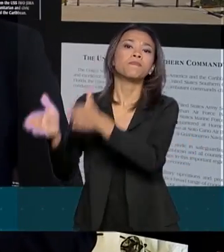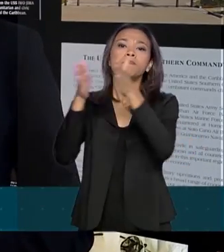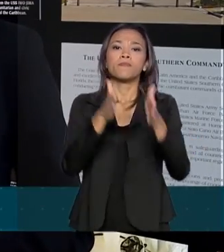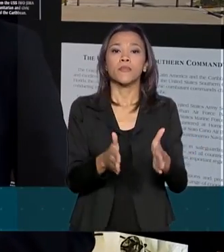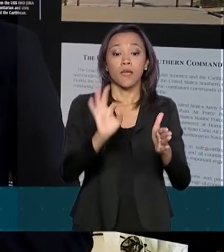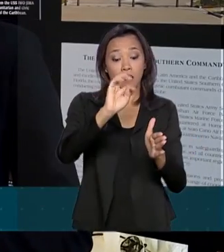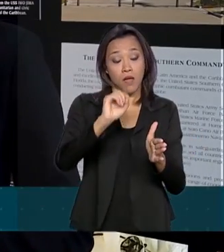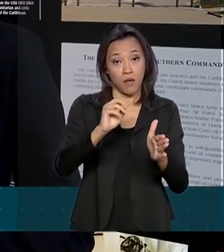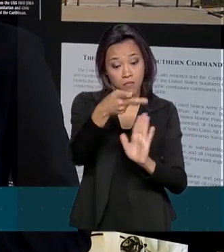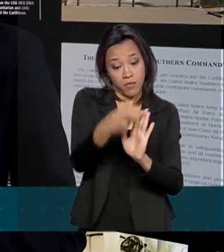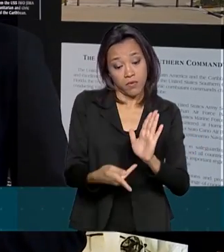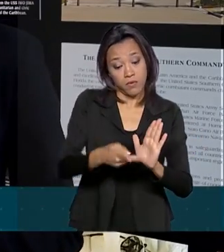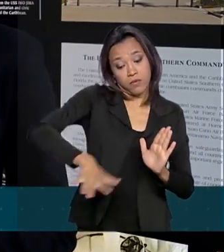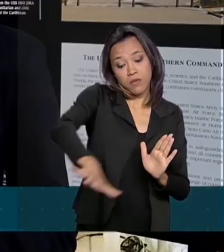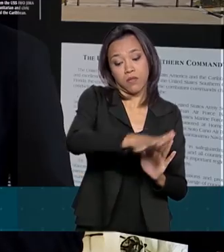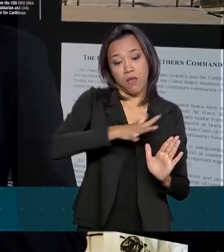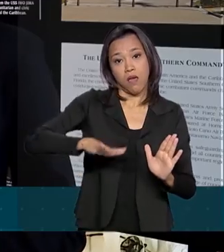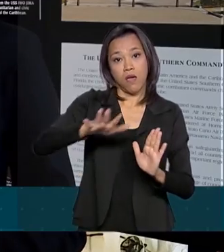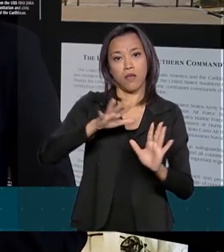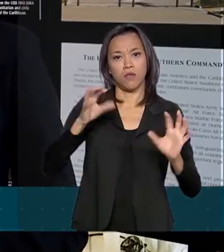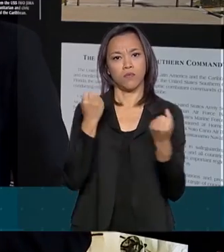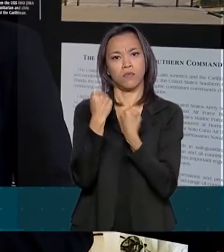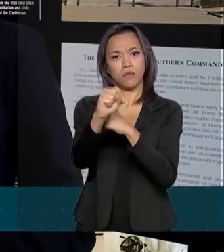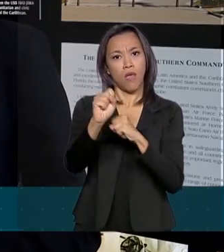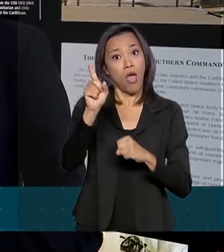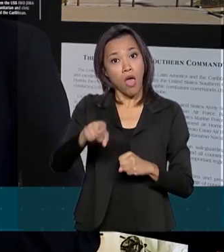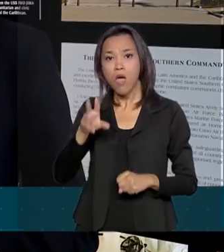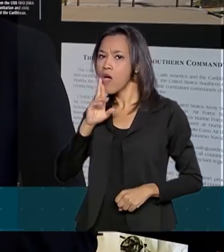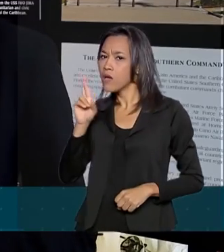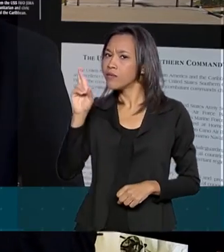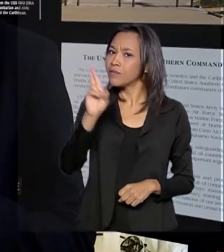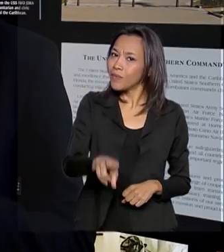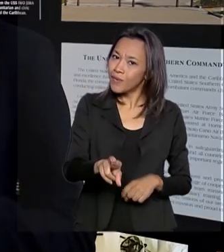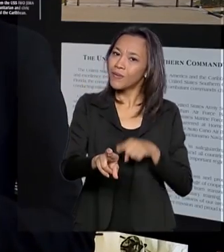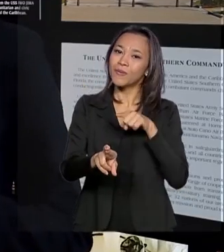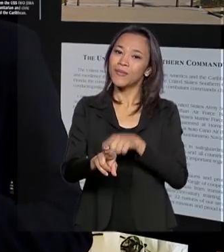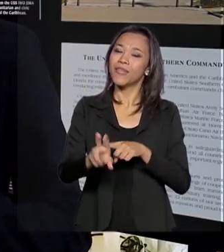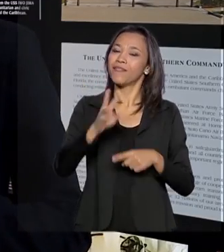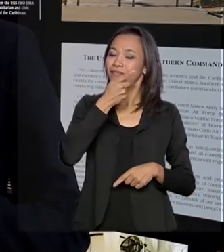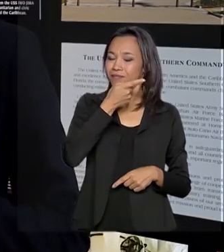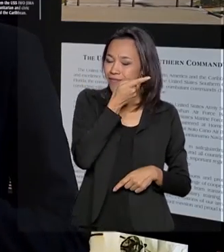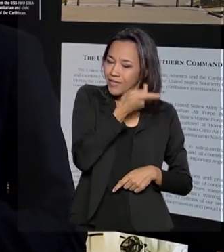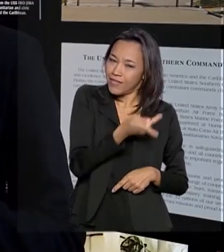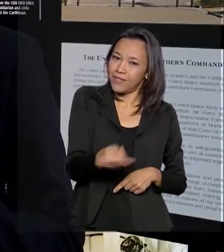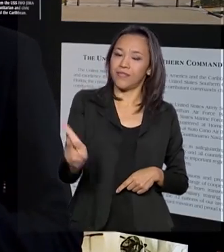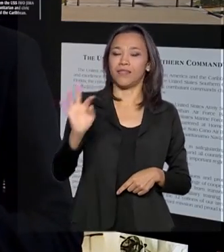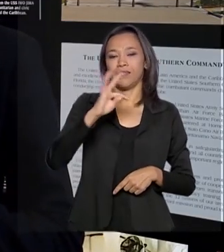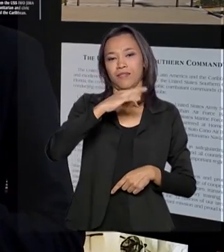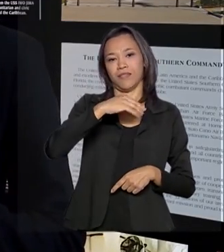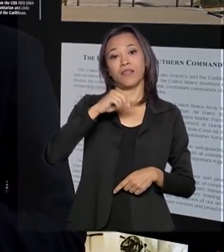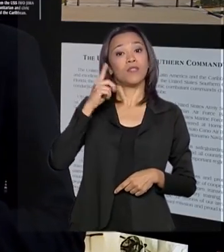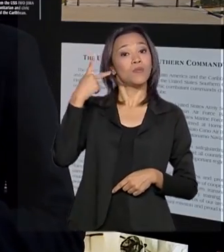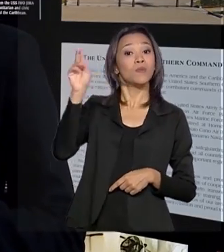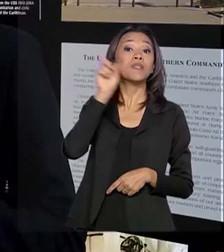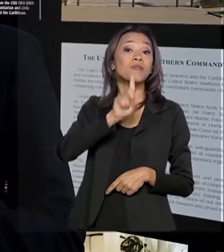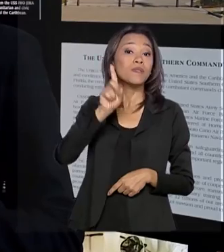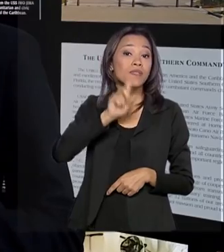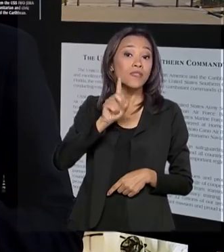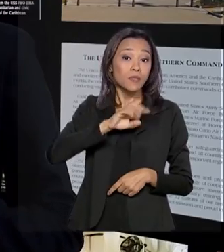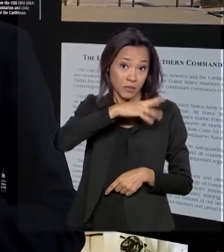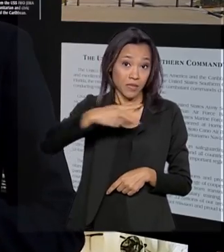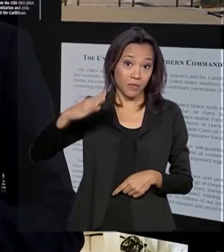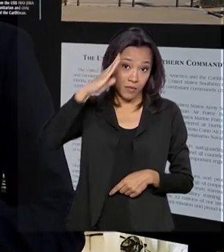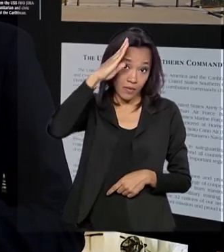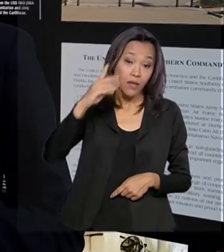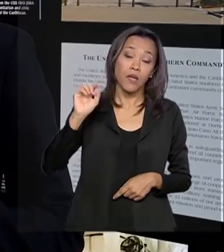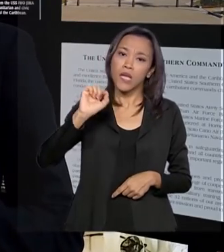projetos na área de defesa foi um dos resultados da visita ao Comando Sul das Forças Armadas dos Estados Unidos. O